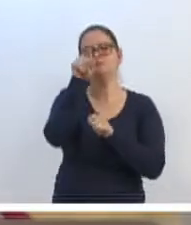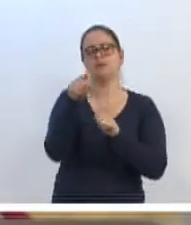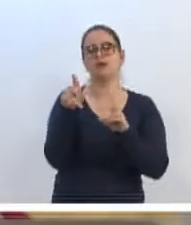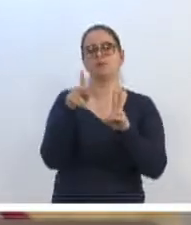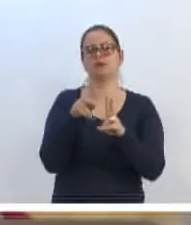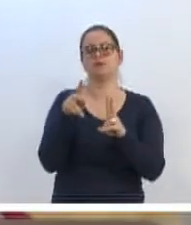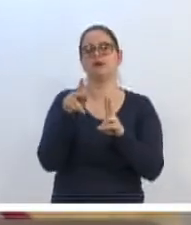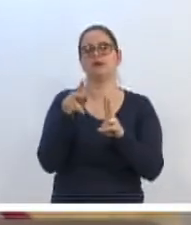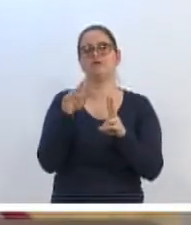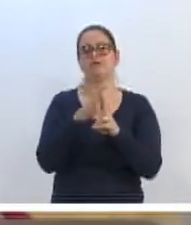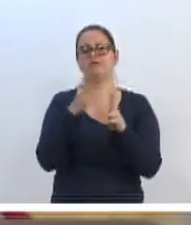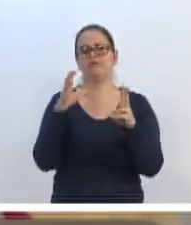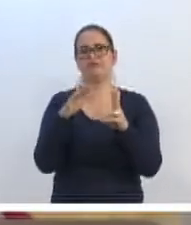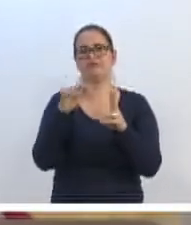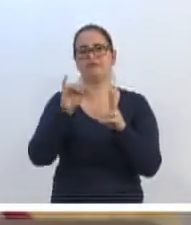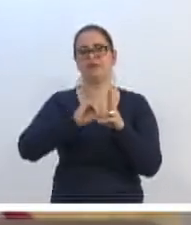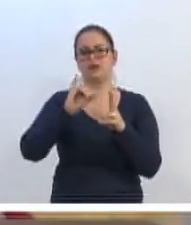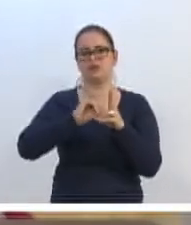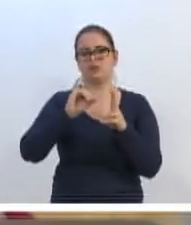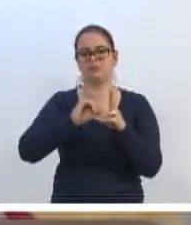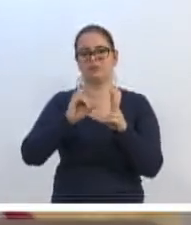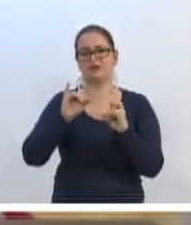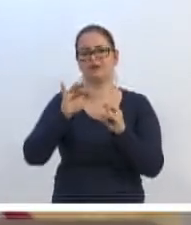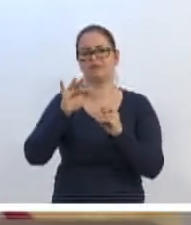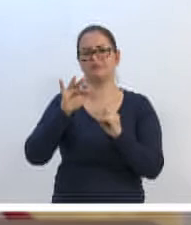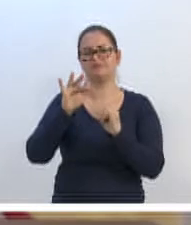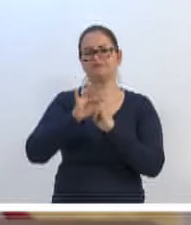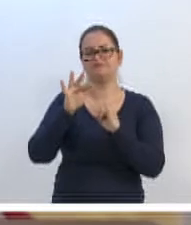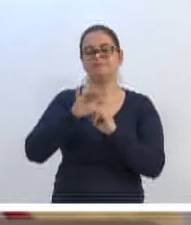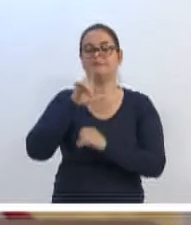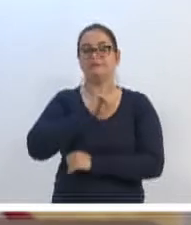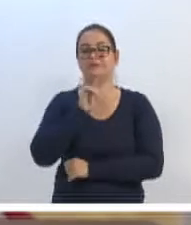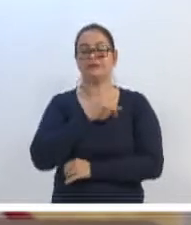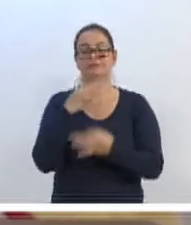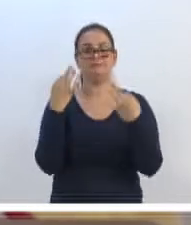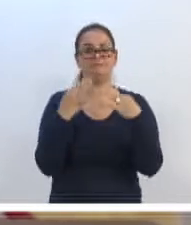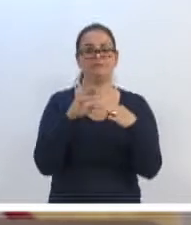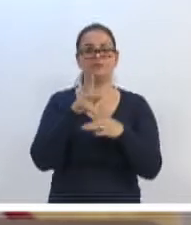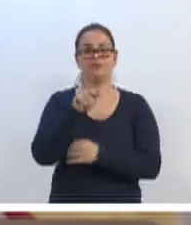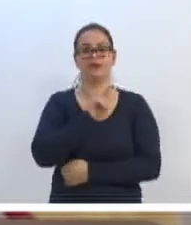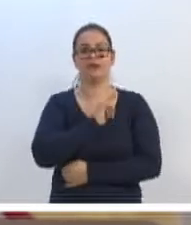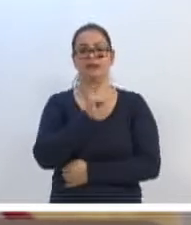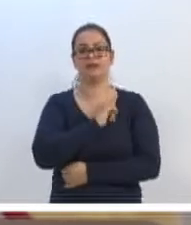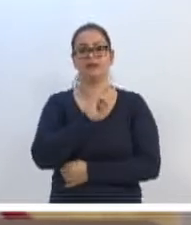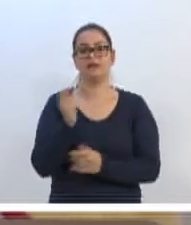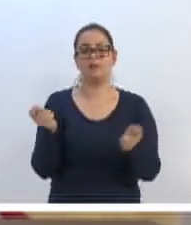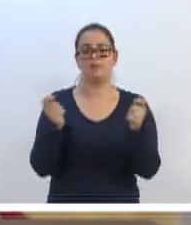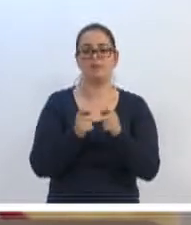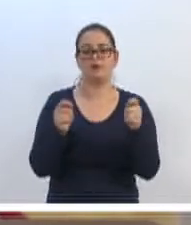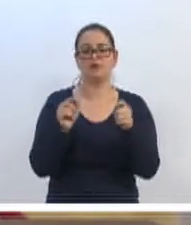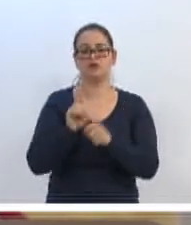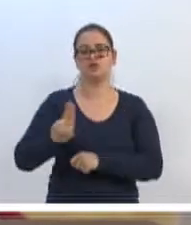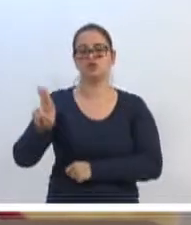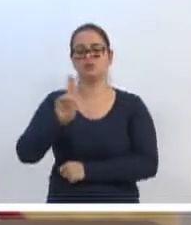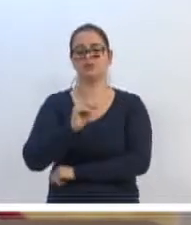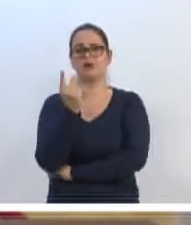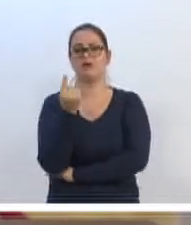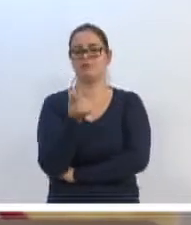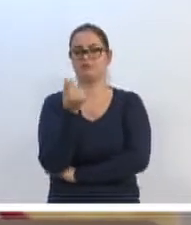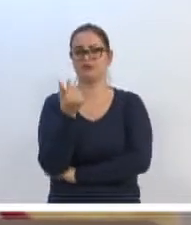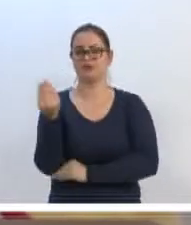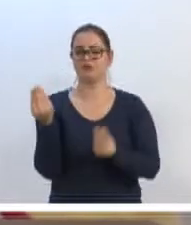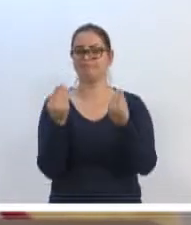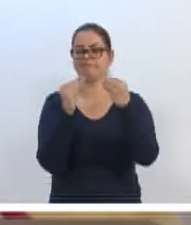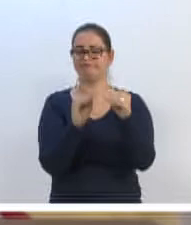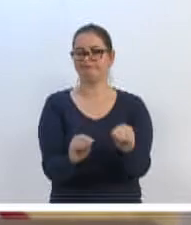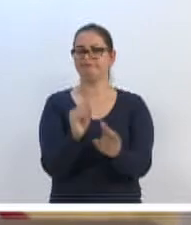Itopava e aqui, através desse conselho, eu tenho certeza plena e absoluta que nós teremos a possibilidade de fazer o uso do dinheiro e a aplicação